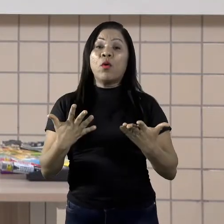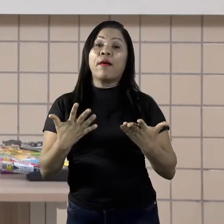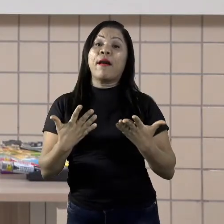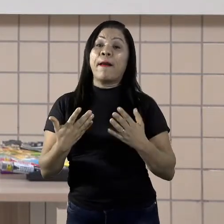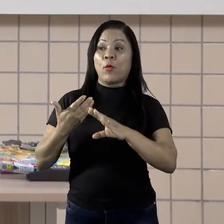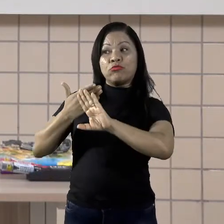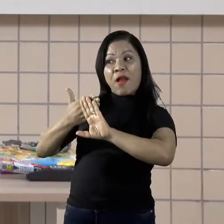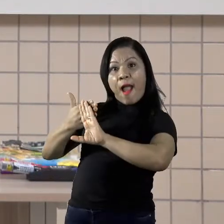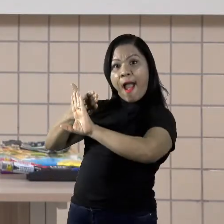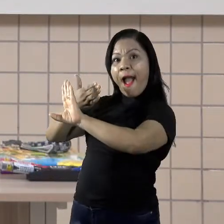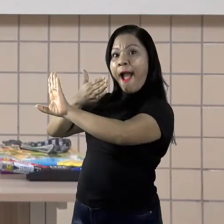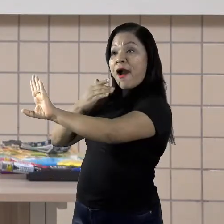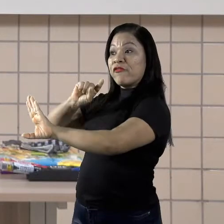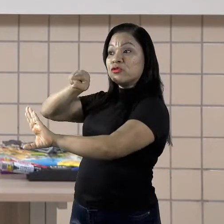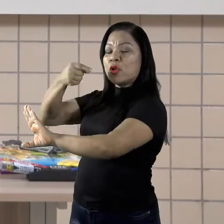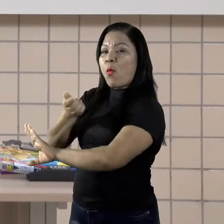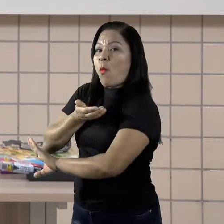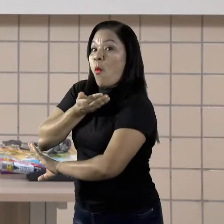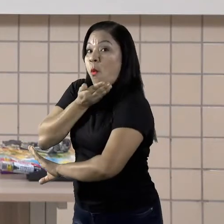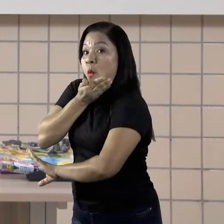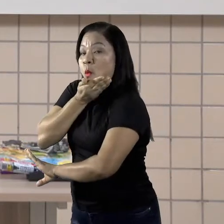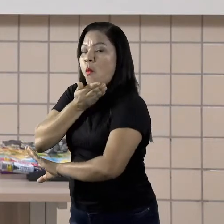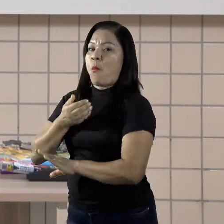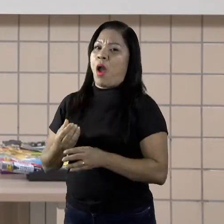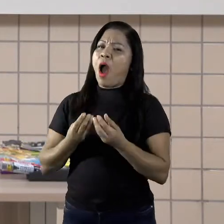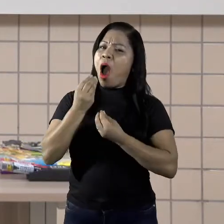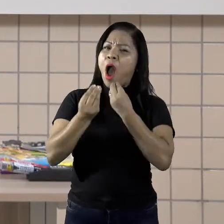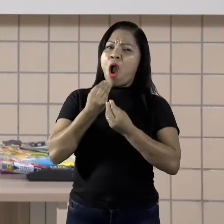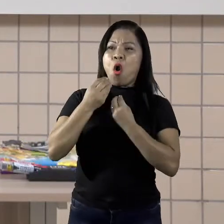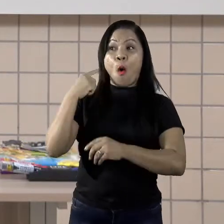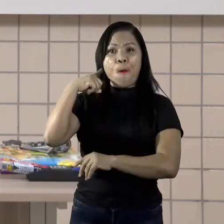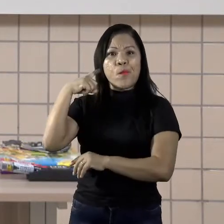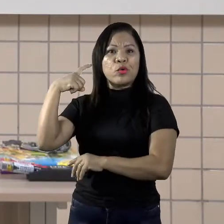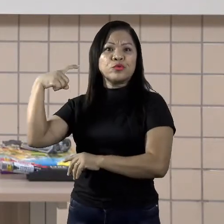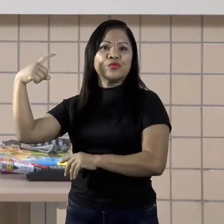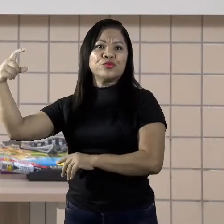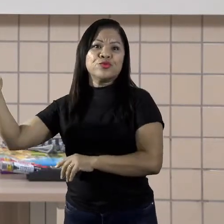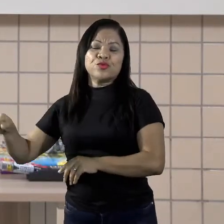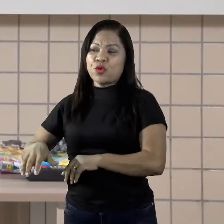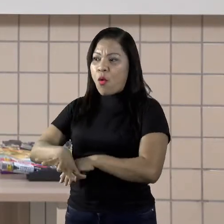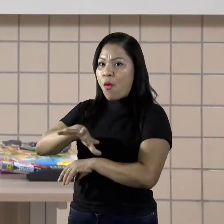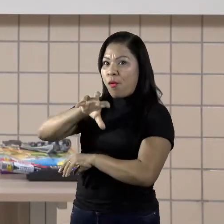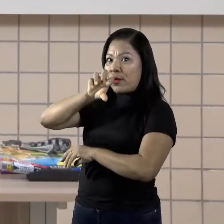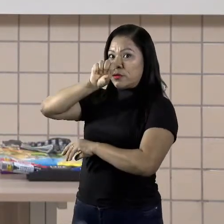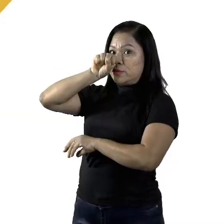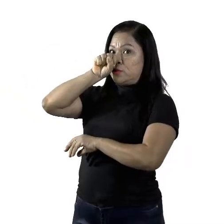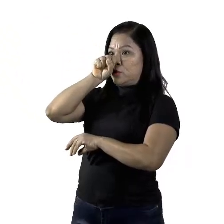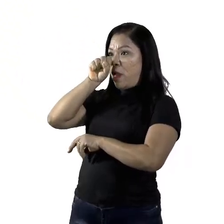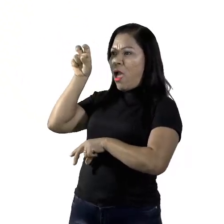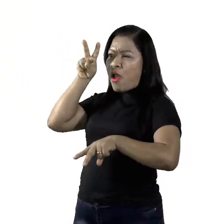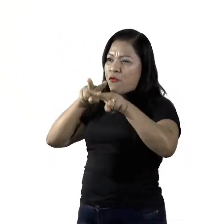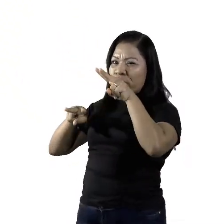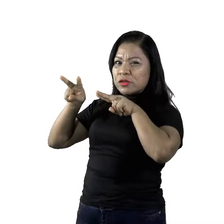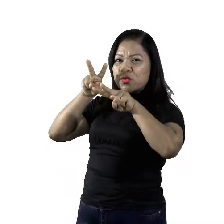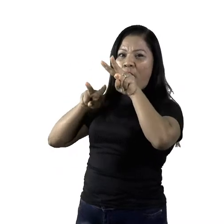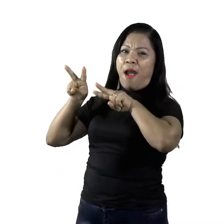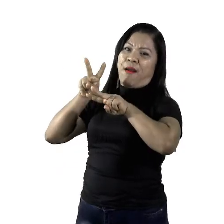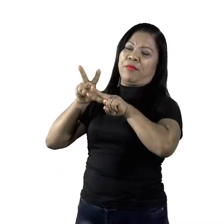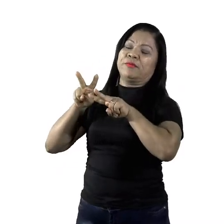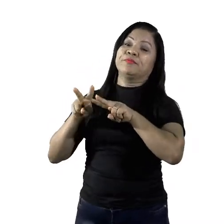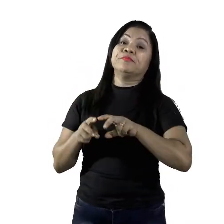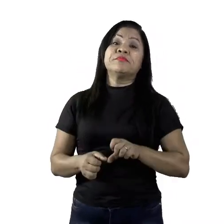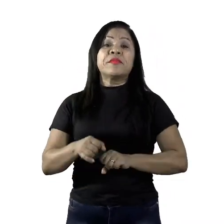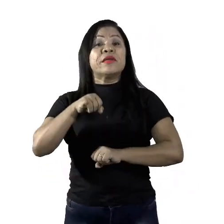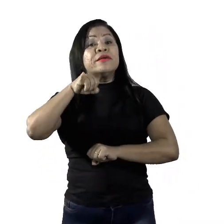físico. Como, por exemplo, emissão de sons, odores e sinais visuais. Mas caso isso não funcione,